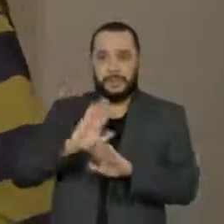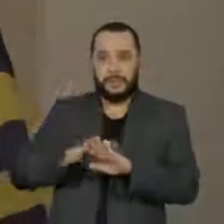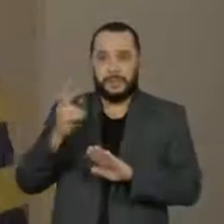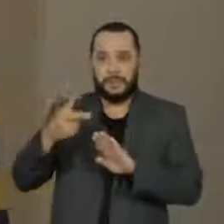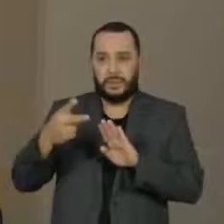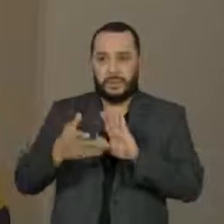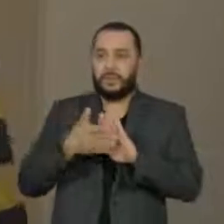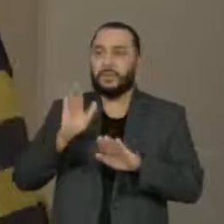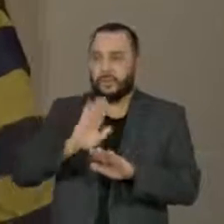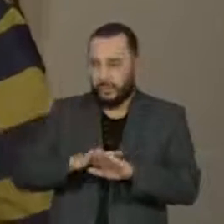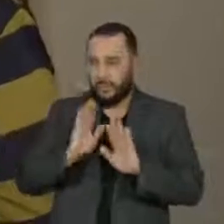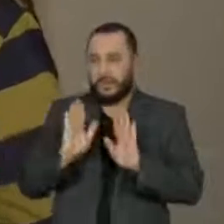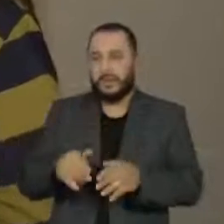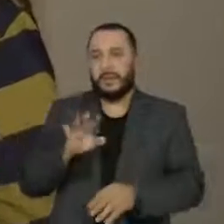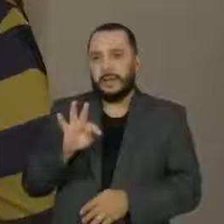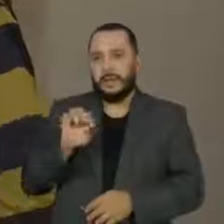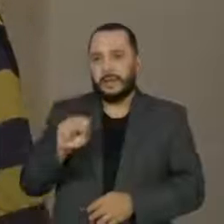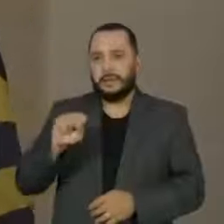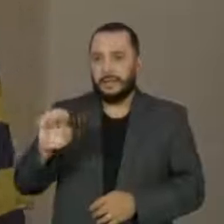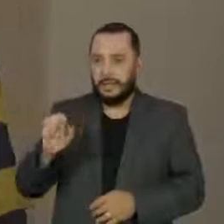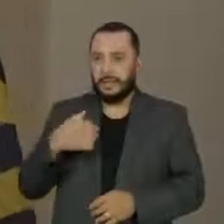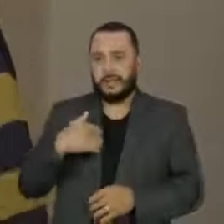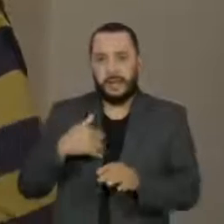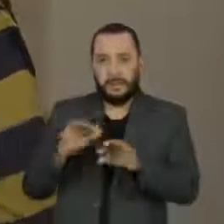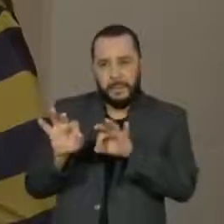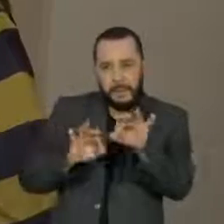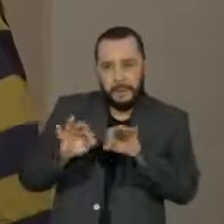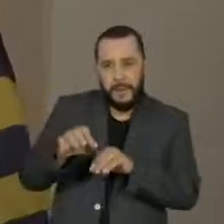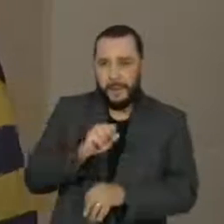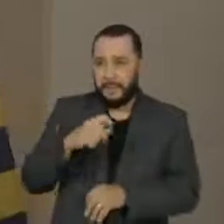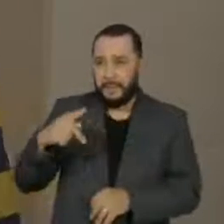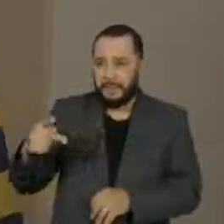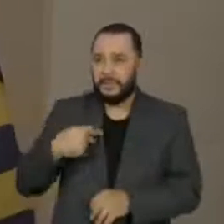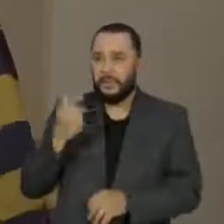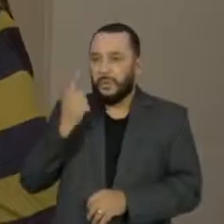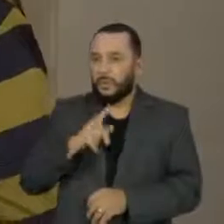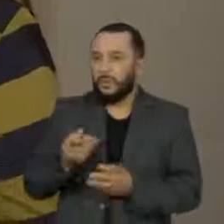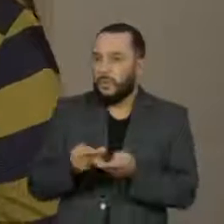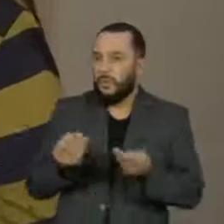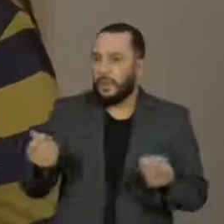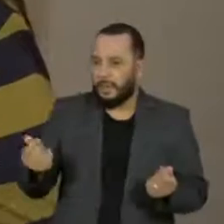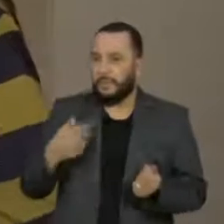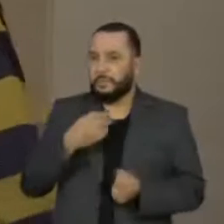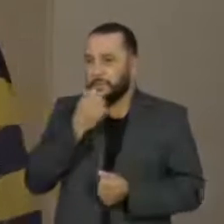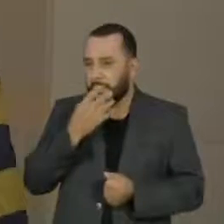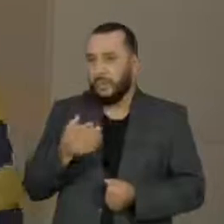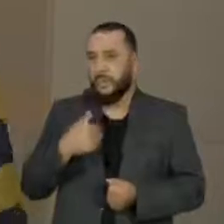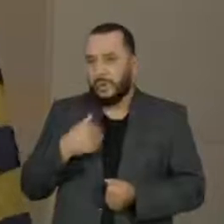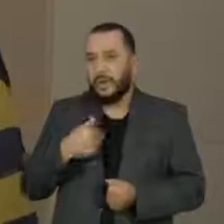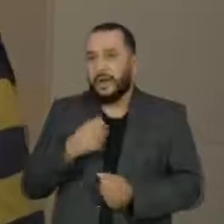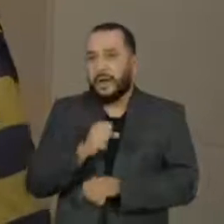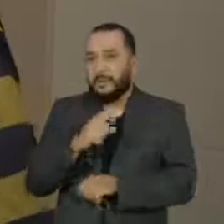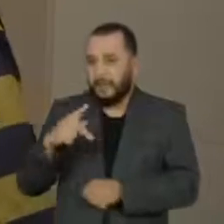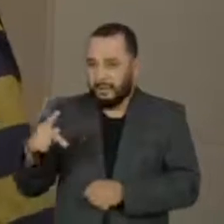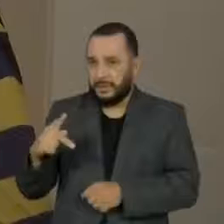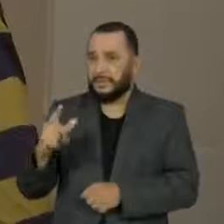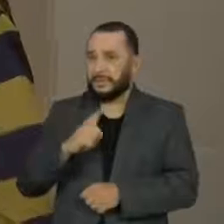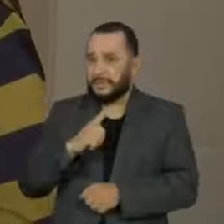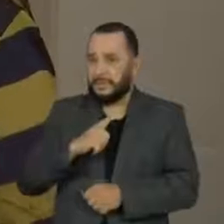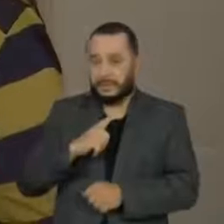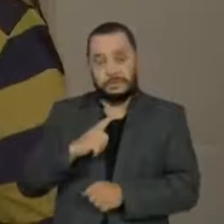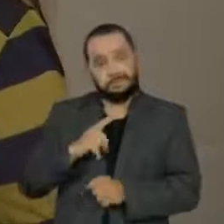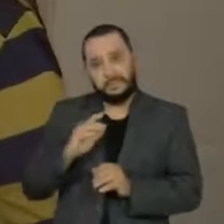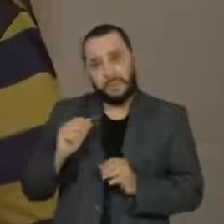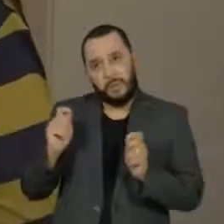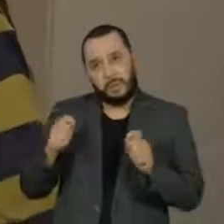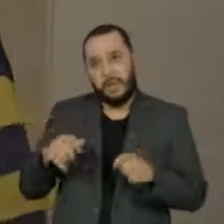melhorias no aplicativo e-título para que seja garantido o melhor serviço ao eleitor no dia do segundo turno. Além disso, outra forma